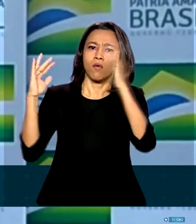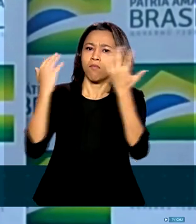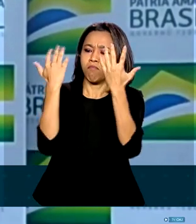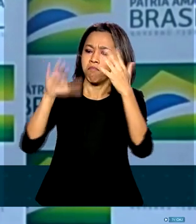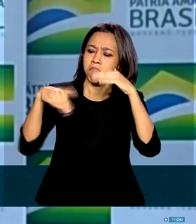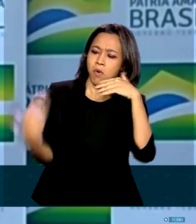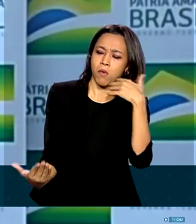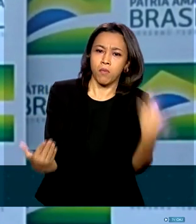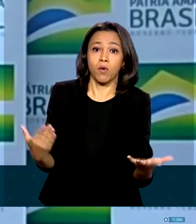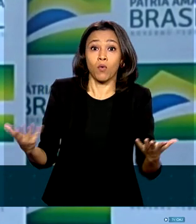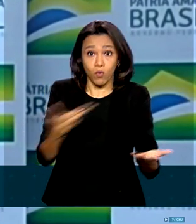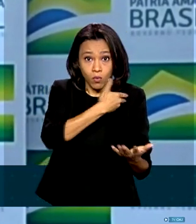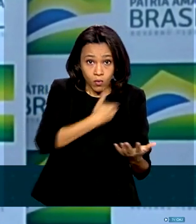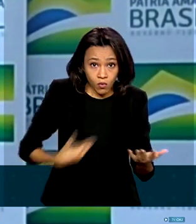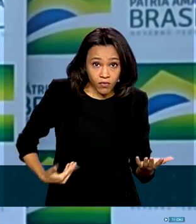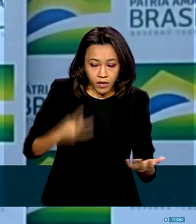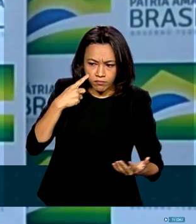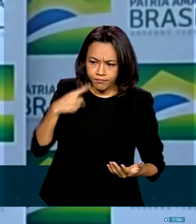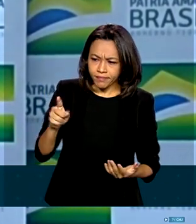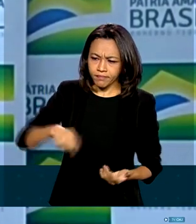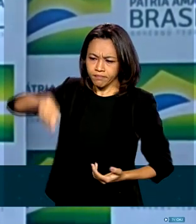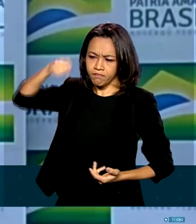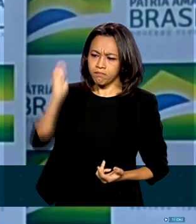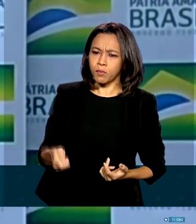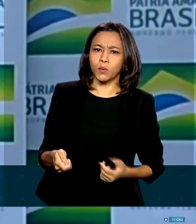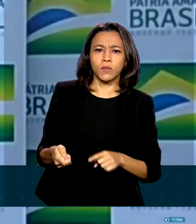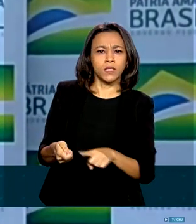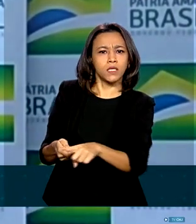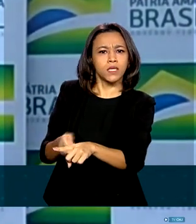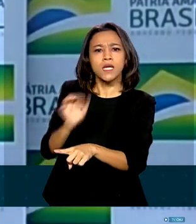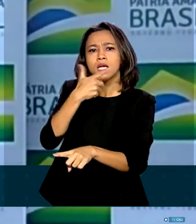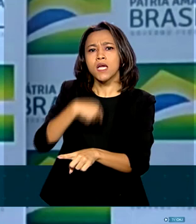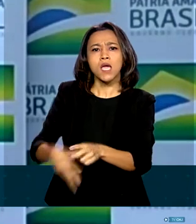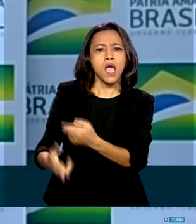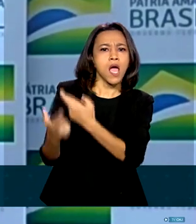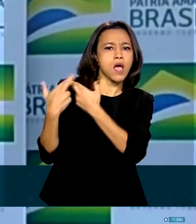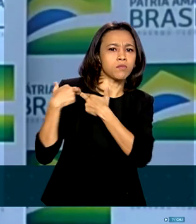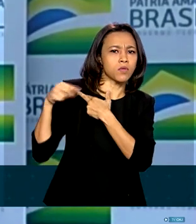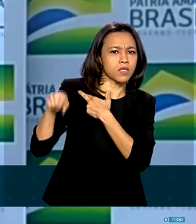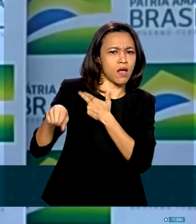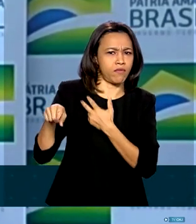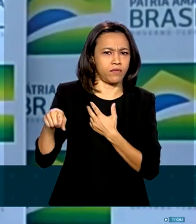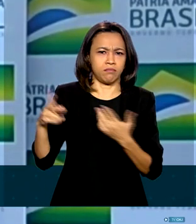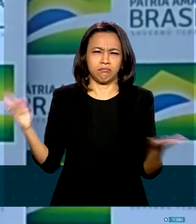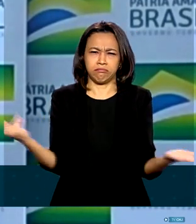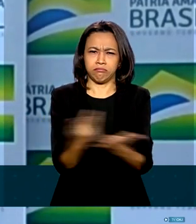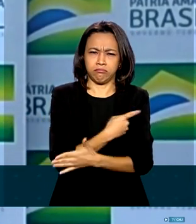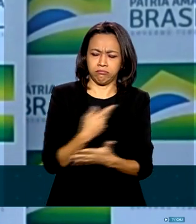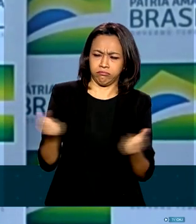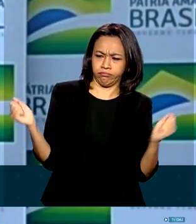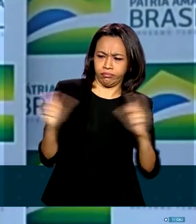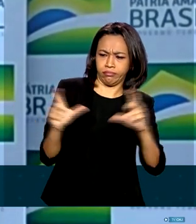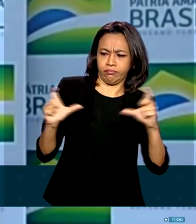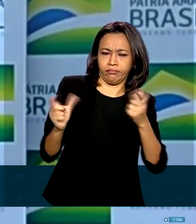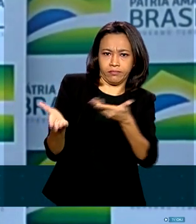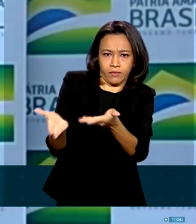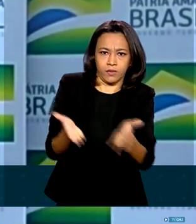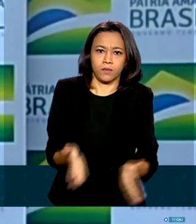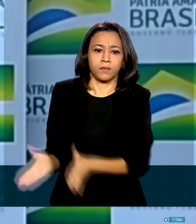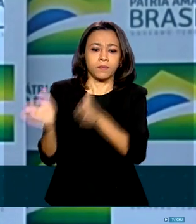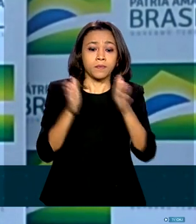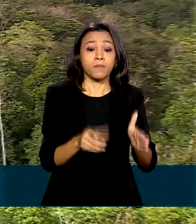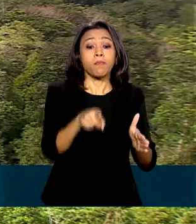tem procurado punir com maior rigor os responsáveis por esses ilícitos. Além dessas ações,